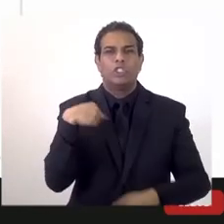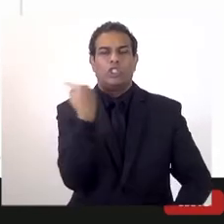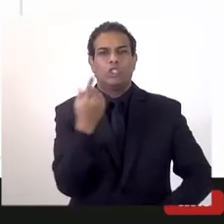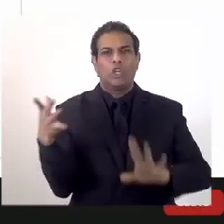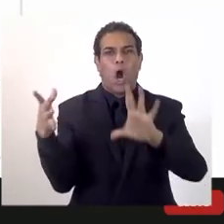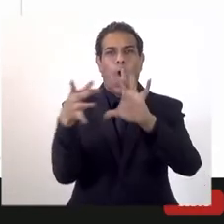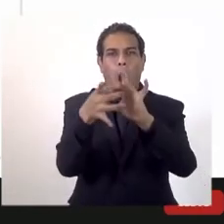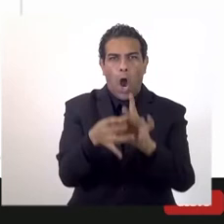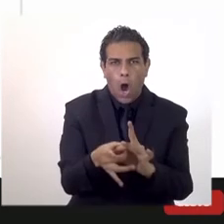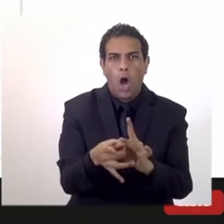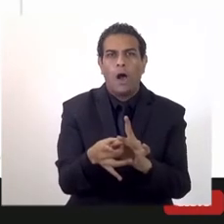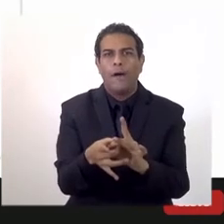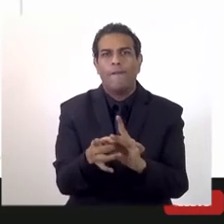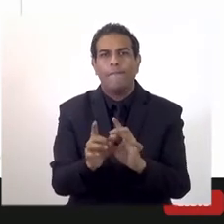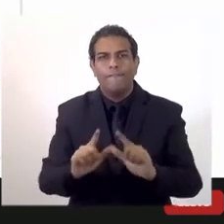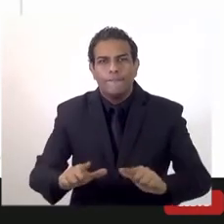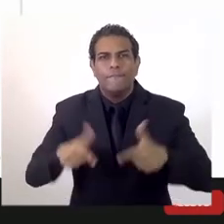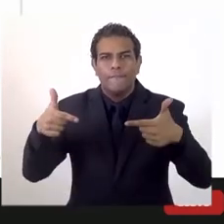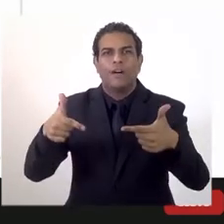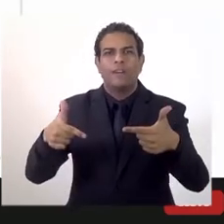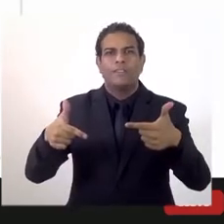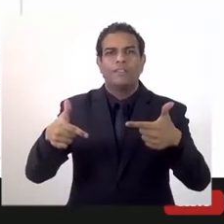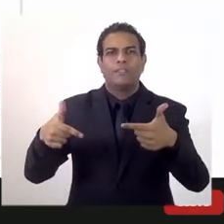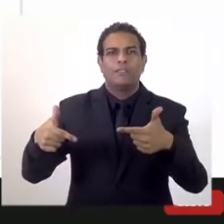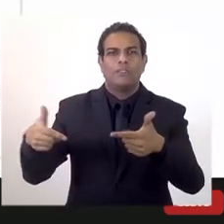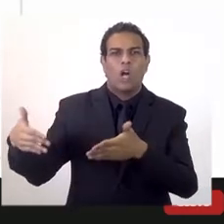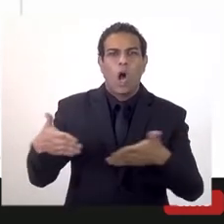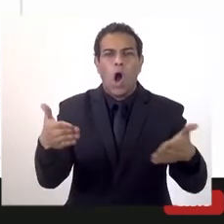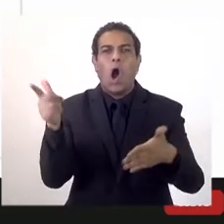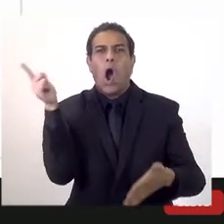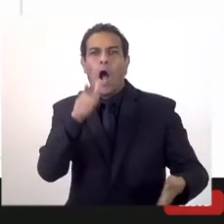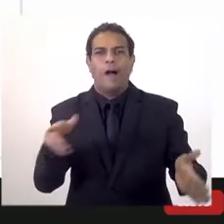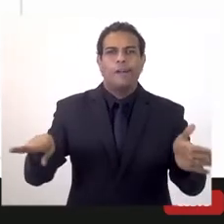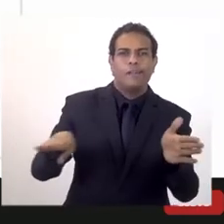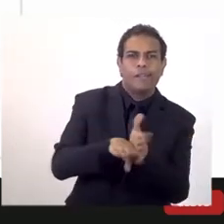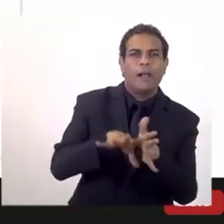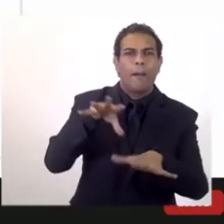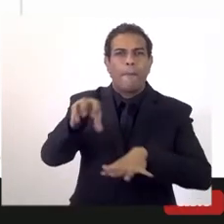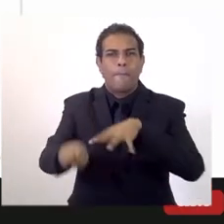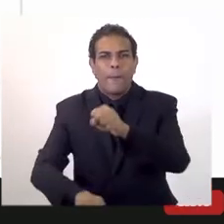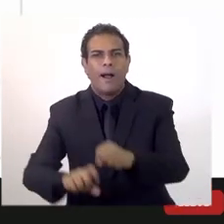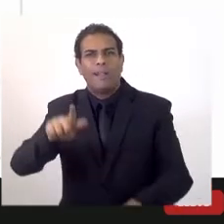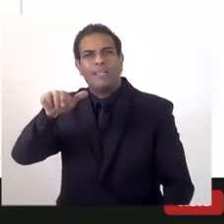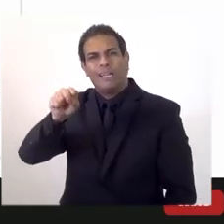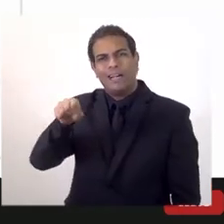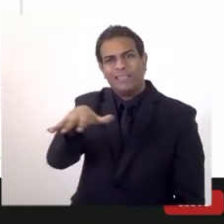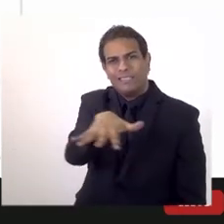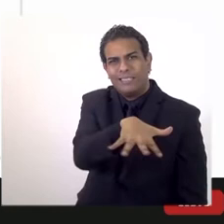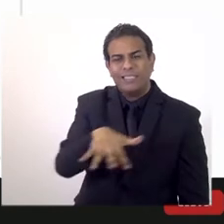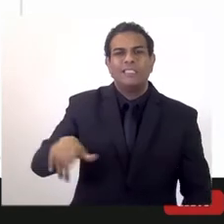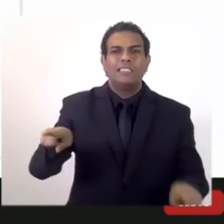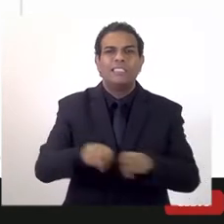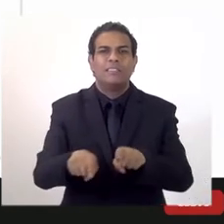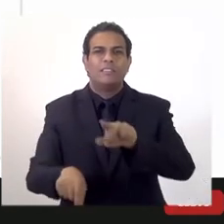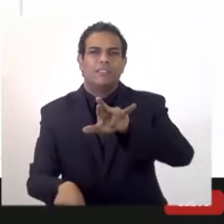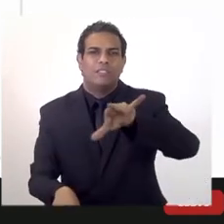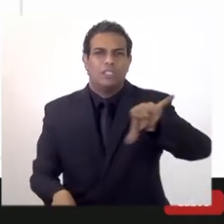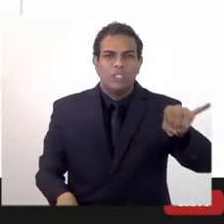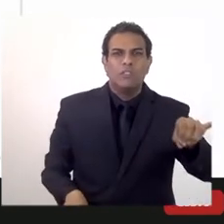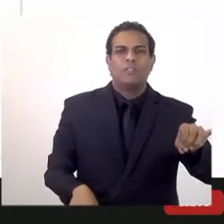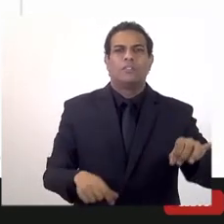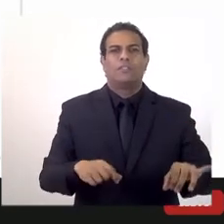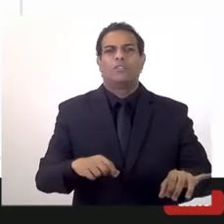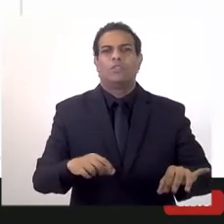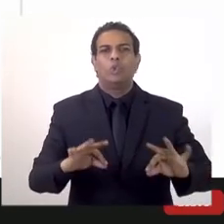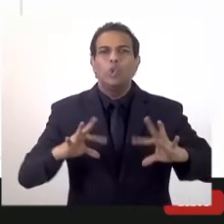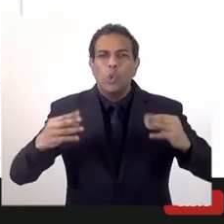em torno da bandeira da rota 4 para levar emprego para aquela região, para a Zona Oeste também da Cidade de Janeiro, para a Seropédica,